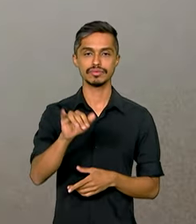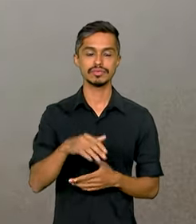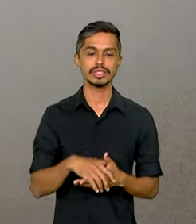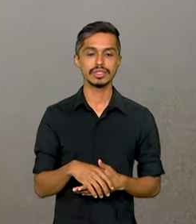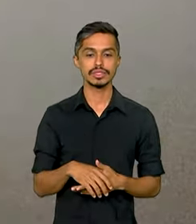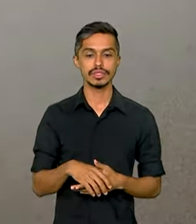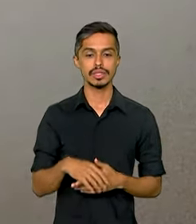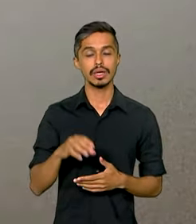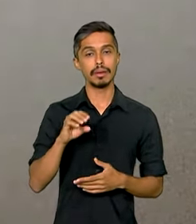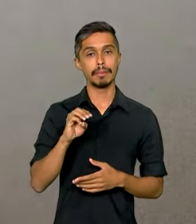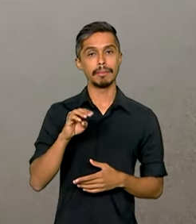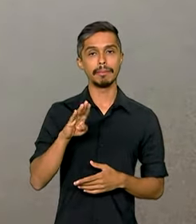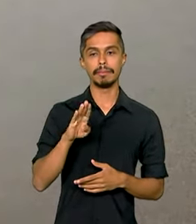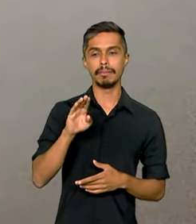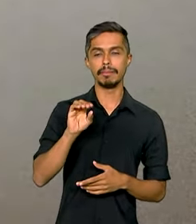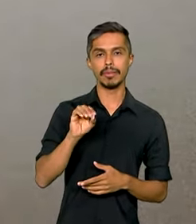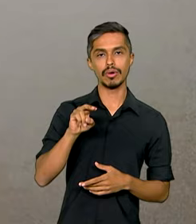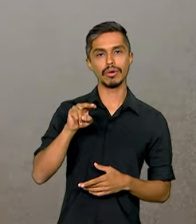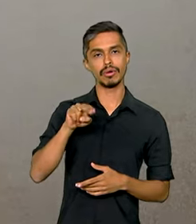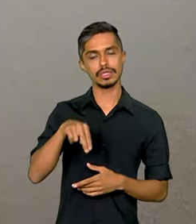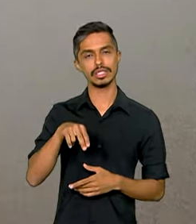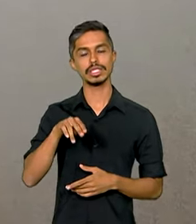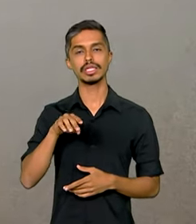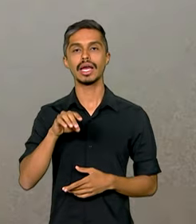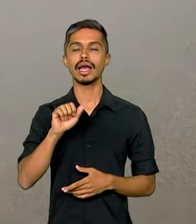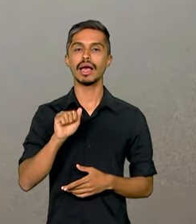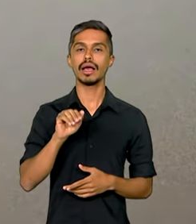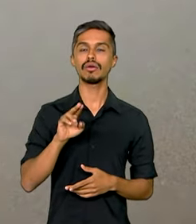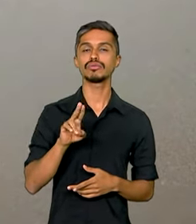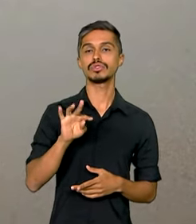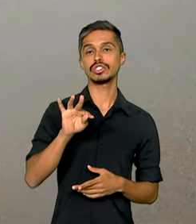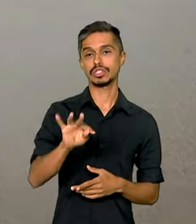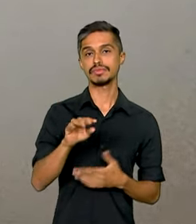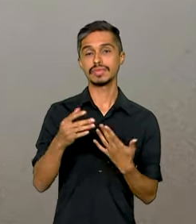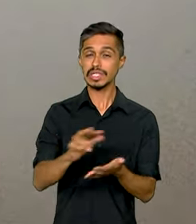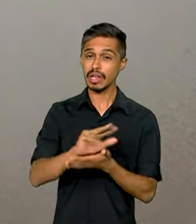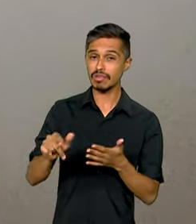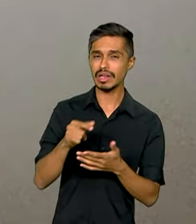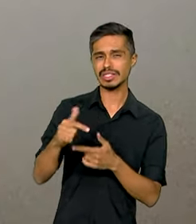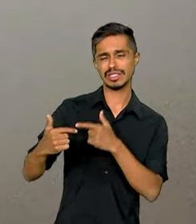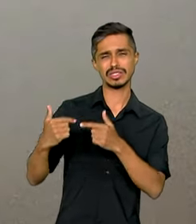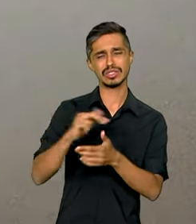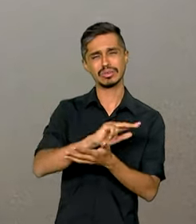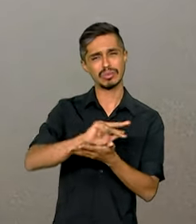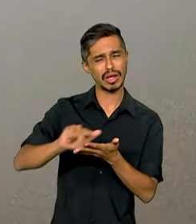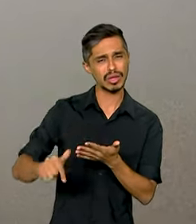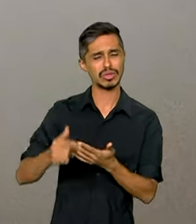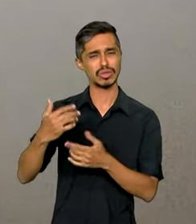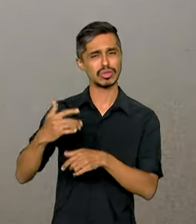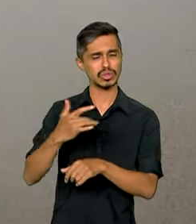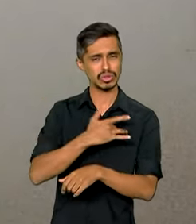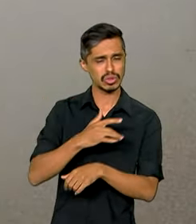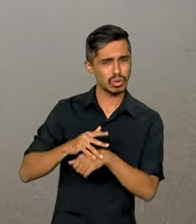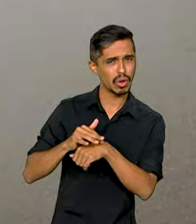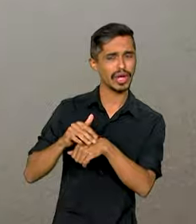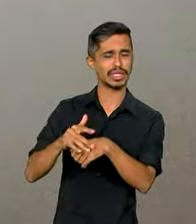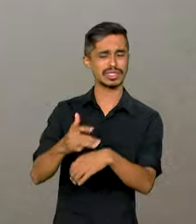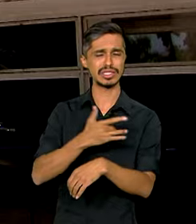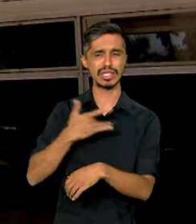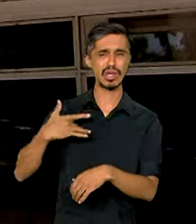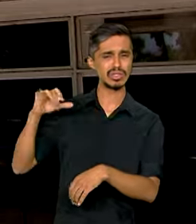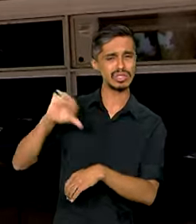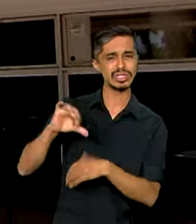Essas doenças, elas acabam gerando afastamento muitas vezes das pessoas do trabalho, ou a incapacidade